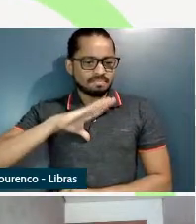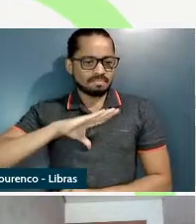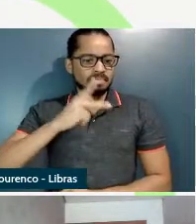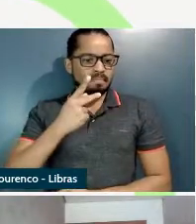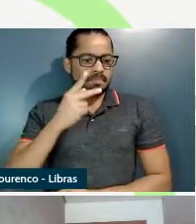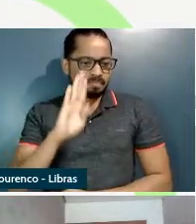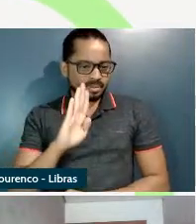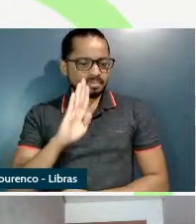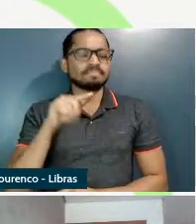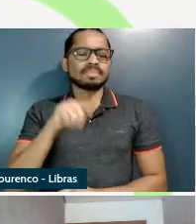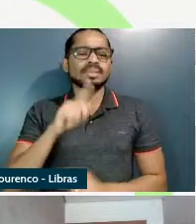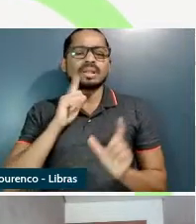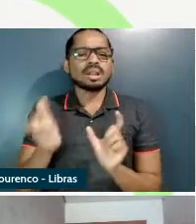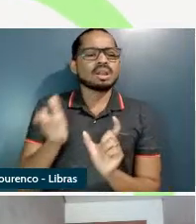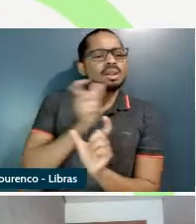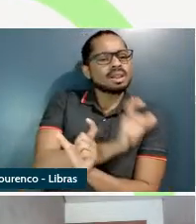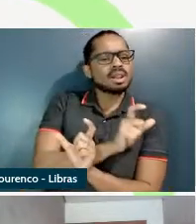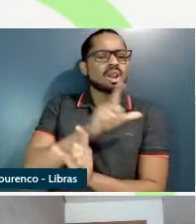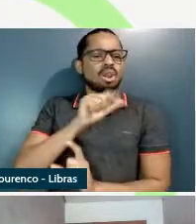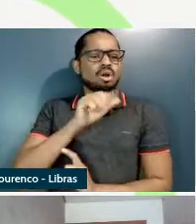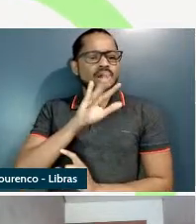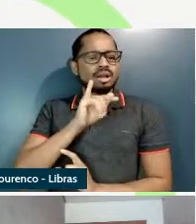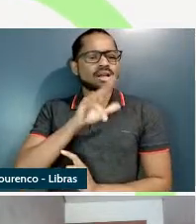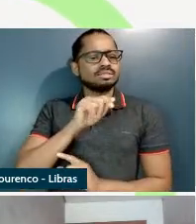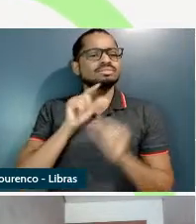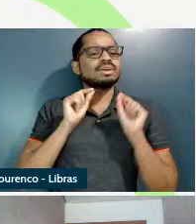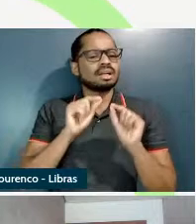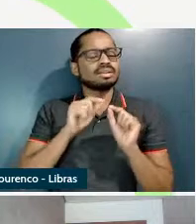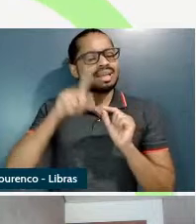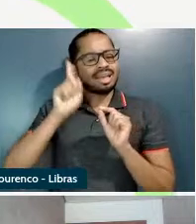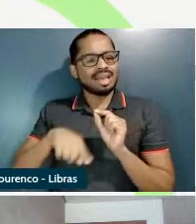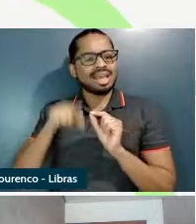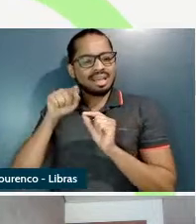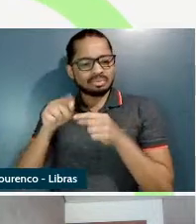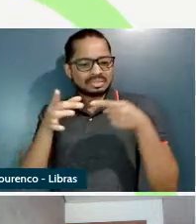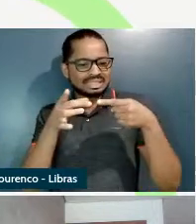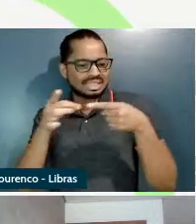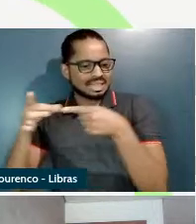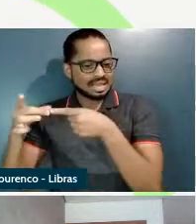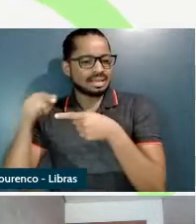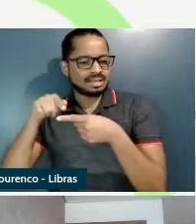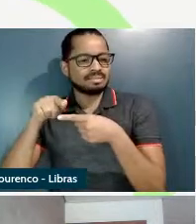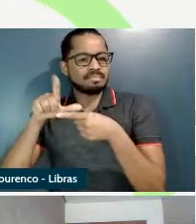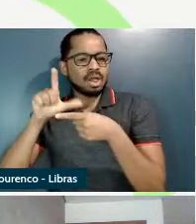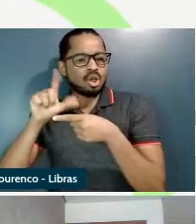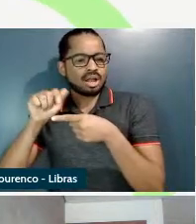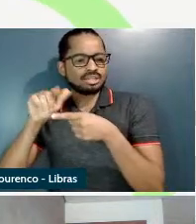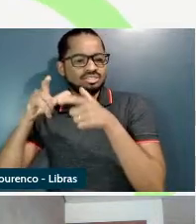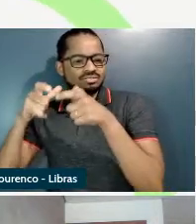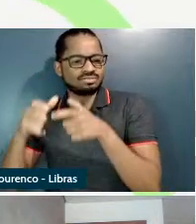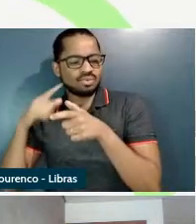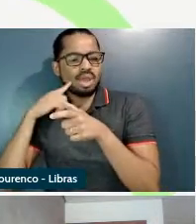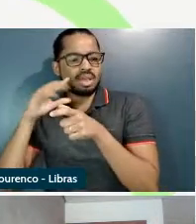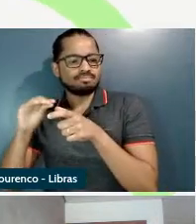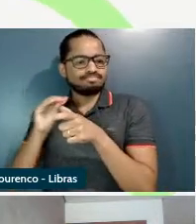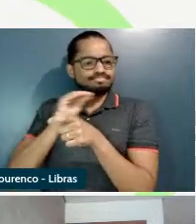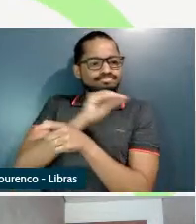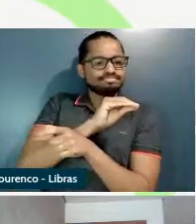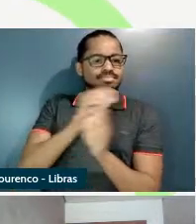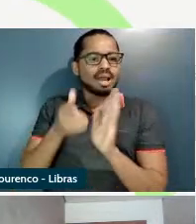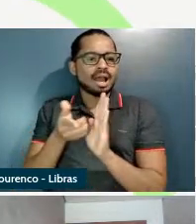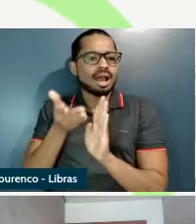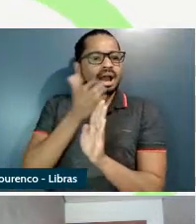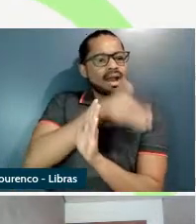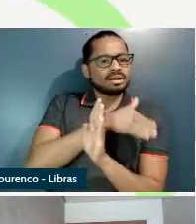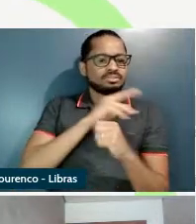fenômeno geral onde um sintagma locativo ele ocupa a posição pré-verbal alguns exemplos de inversão